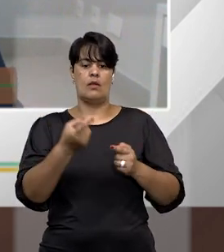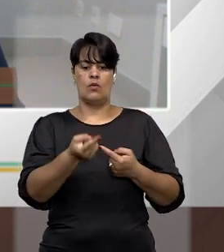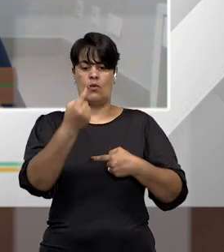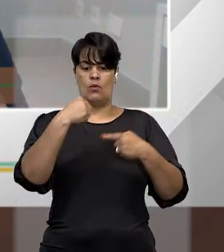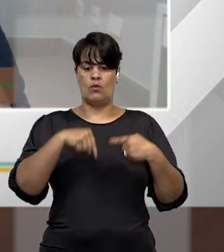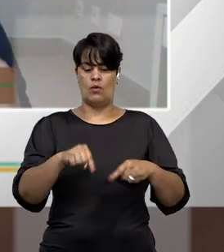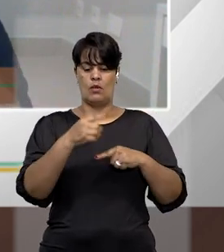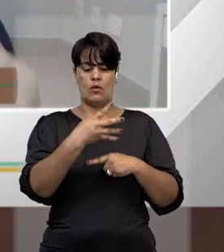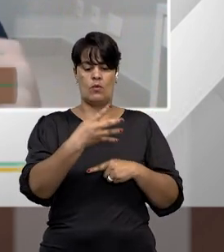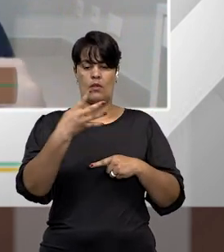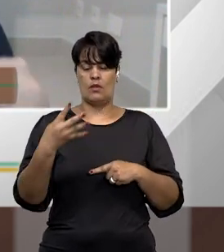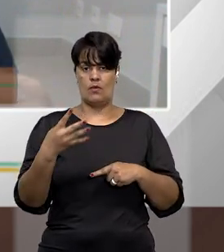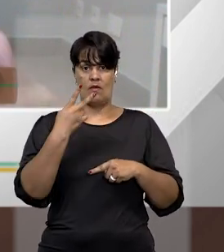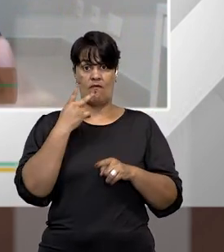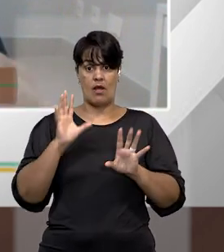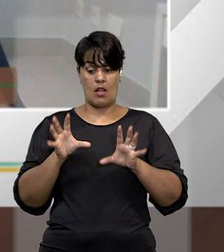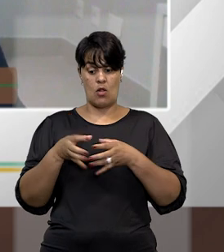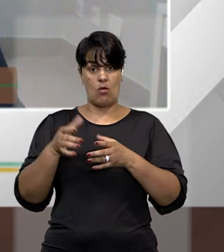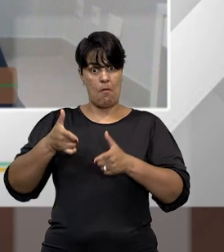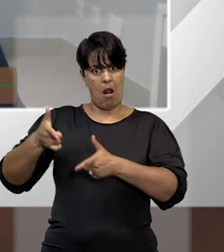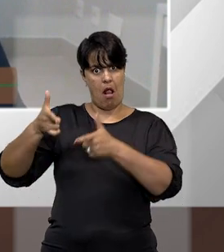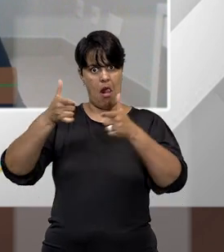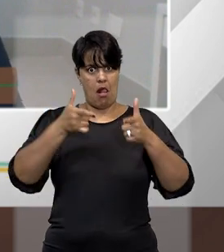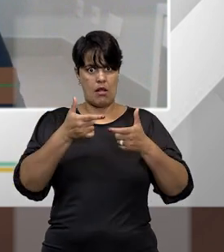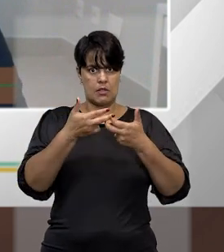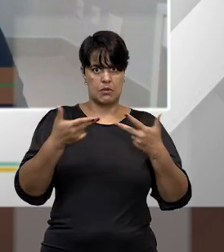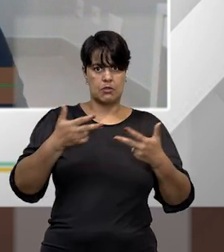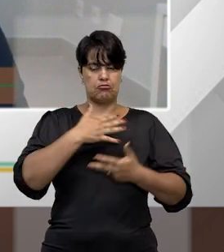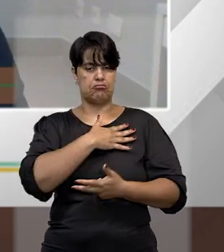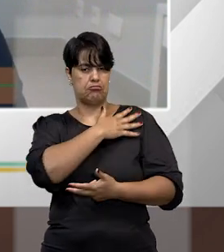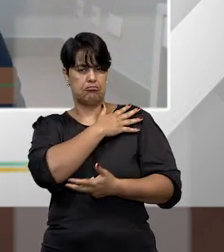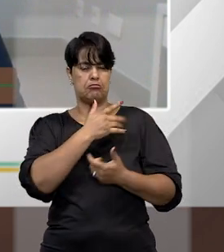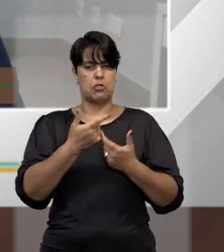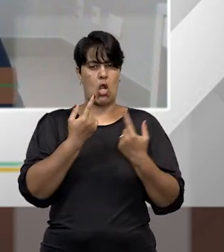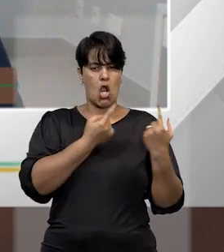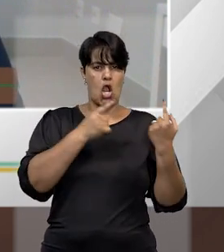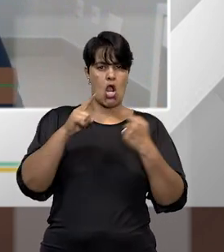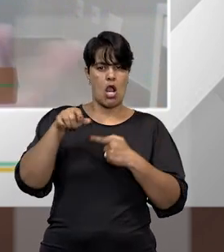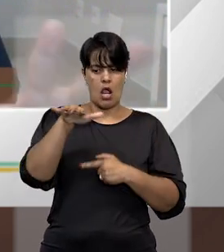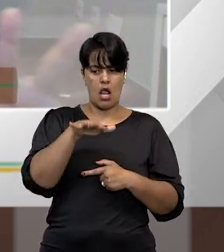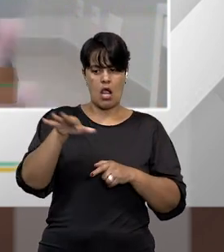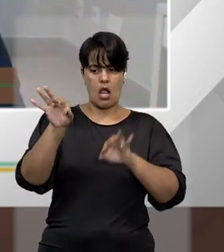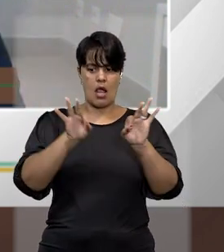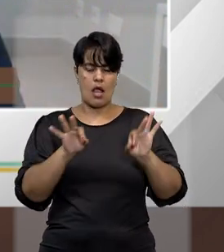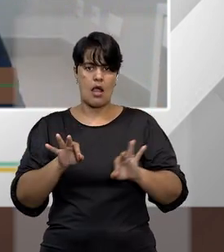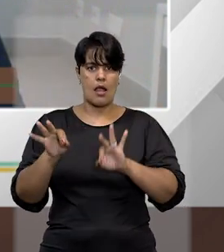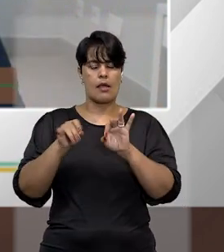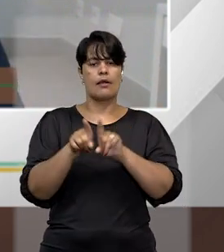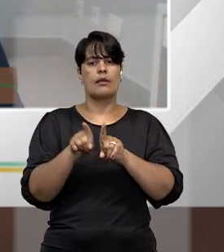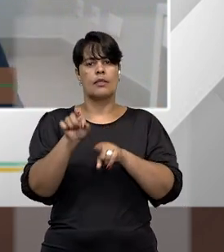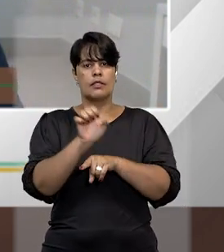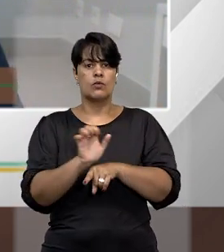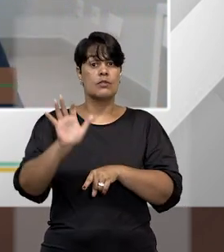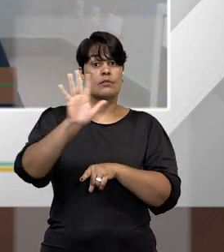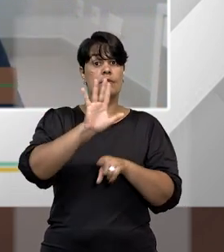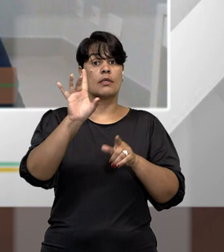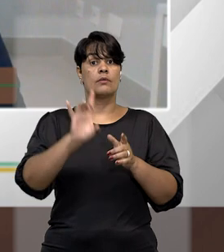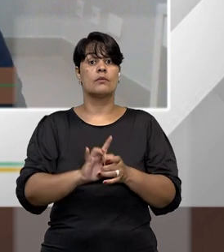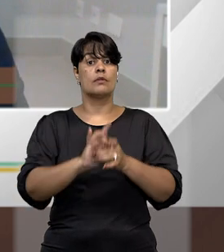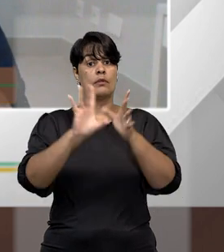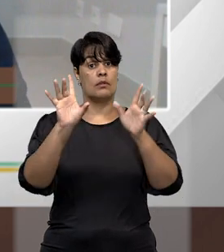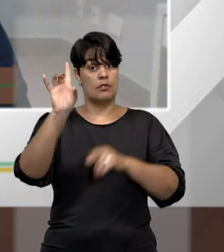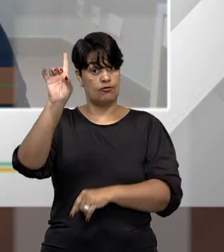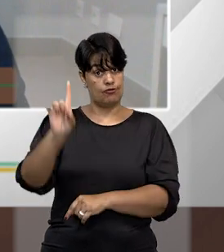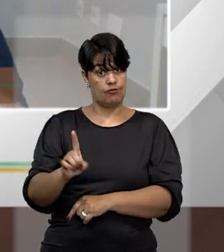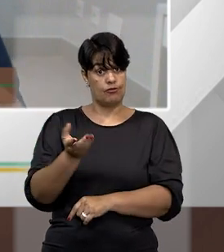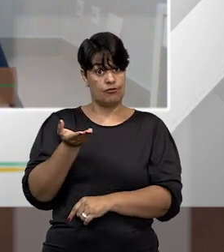armados militares ou civis contra a ordem constitucional e o Estado democrático de direito, ela se ateve pura e simplesmente a mencionar que eles